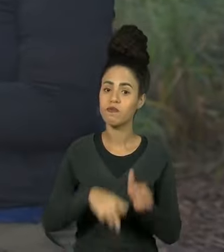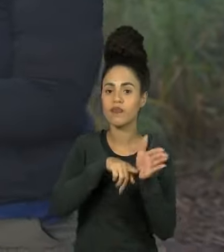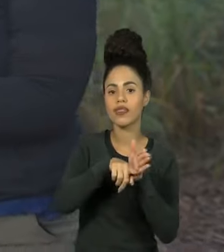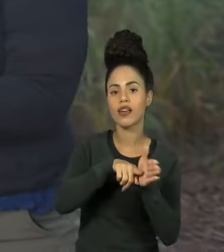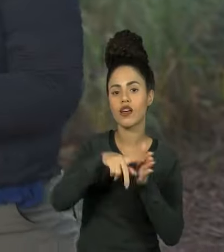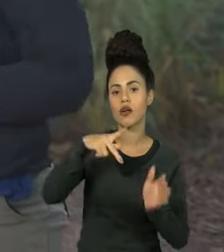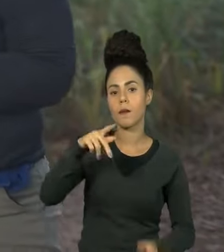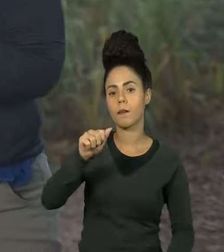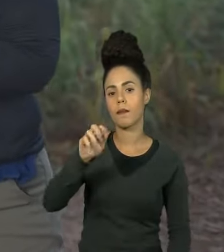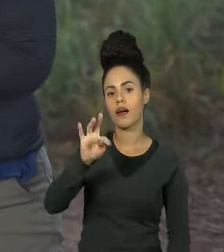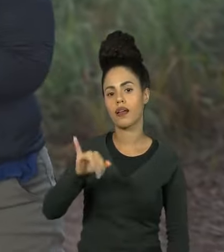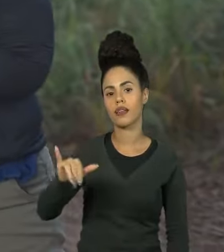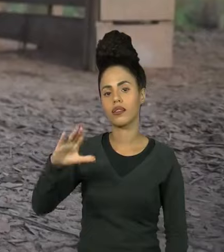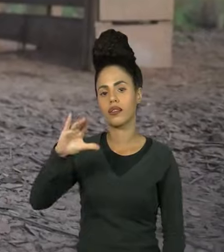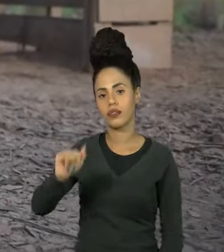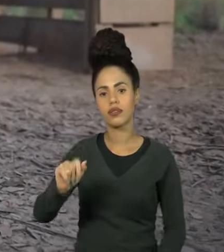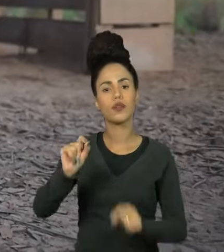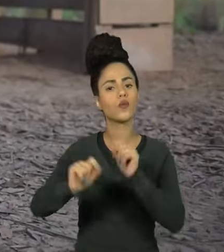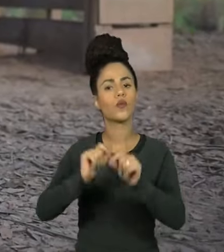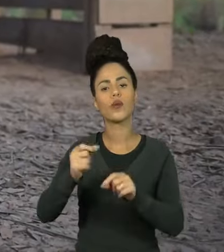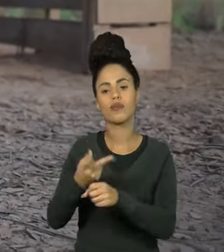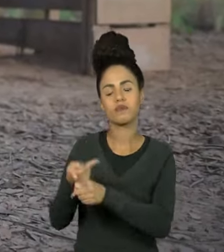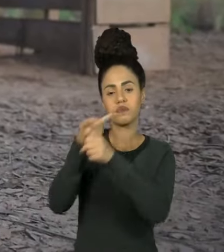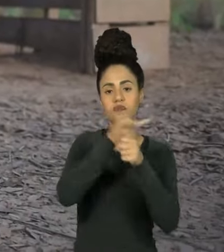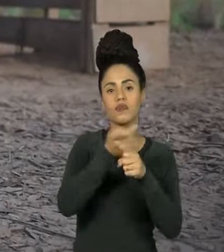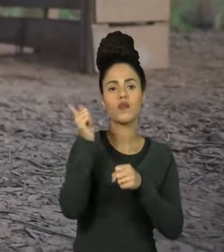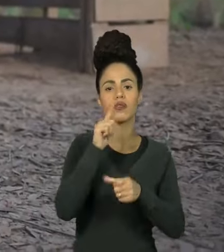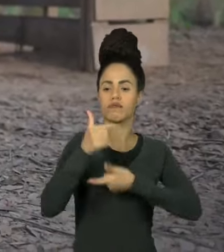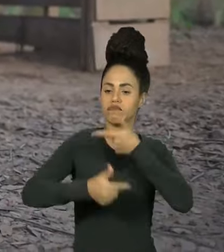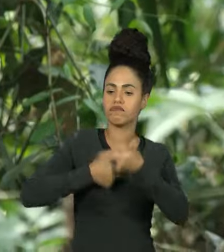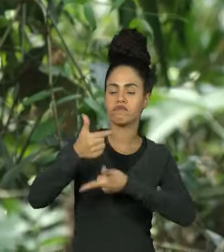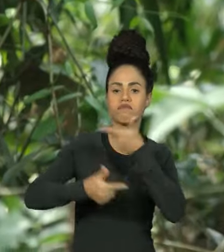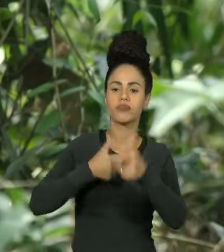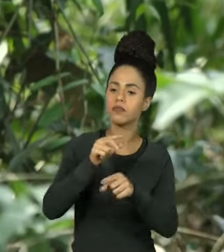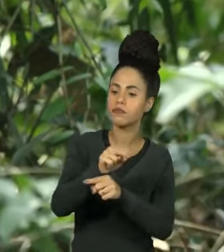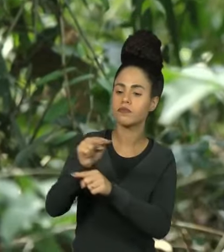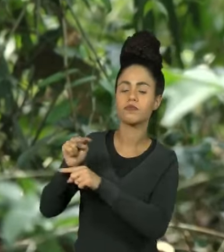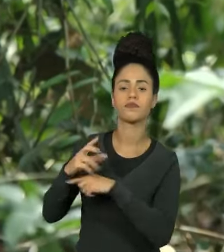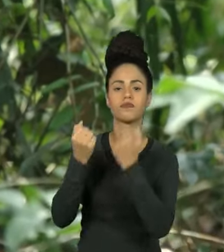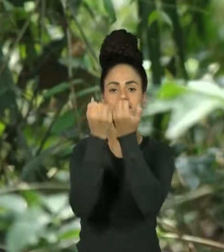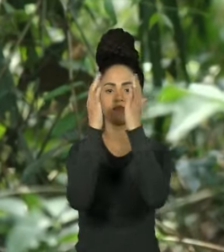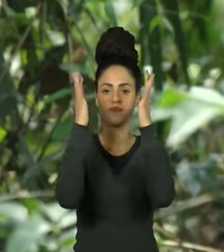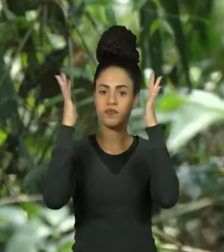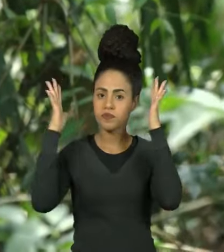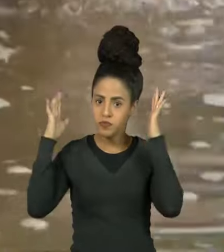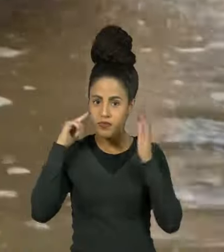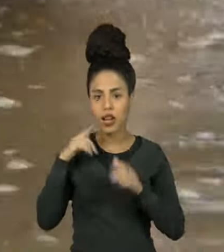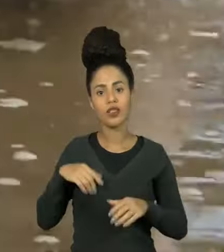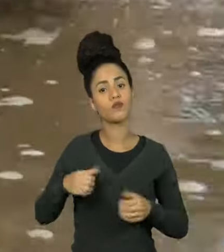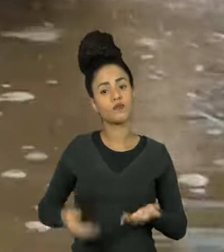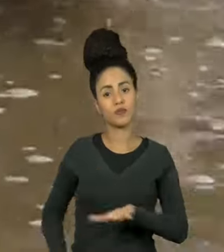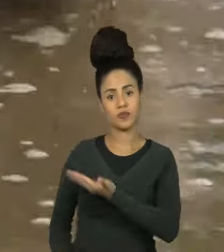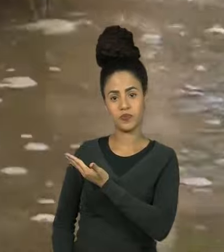Patrícia Médici recebe prêmio internacional pelo trabalho de conservação da anta brasileira.